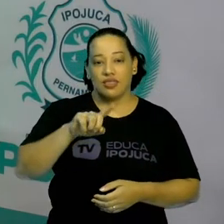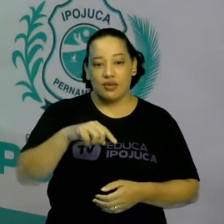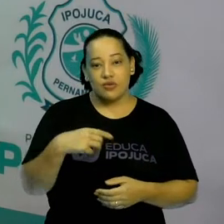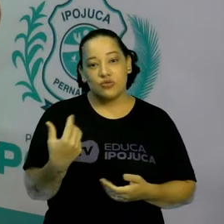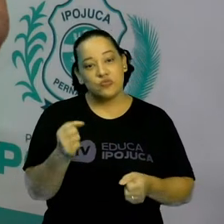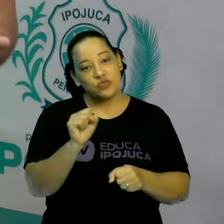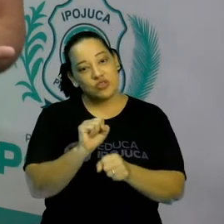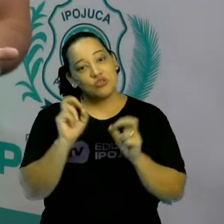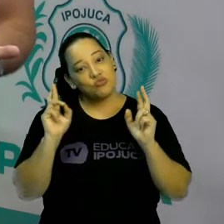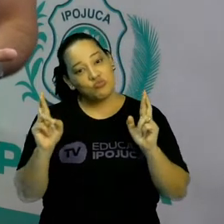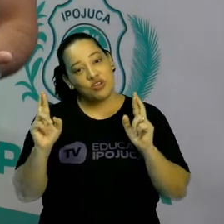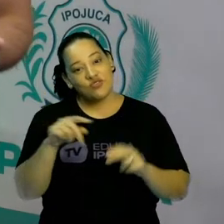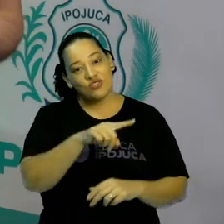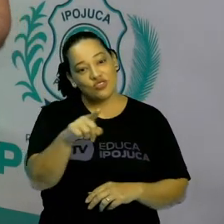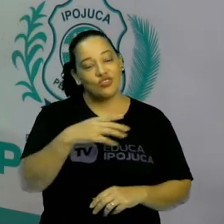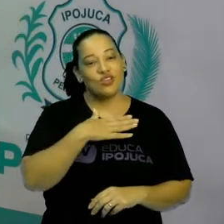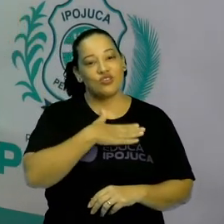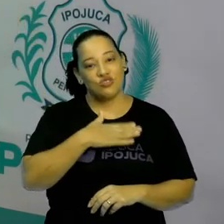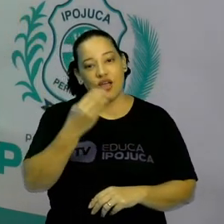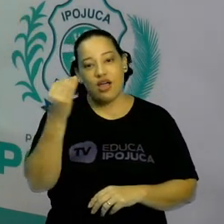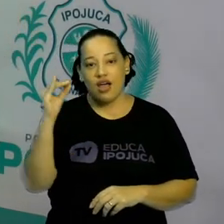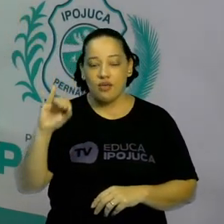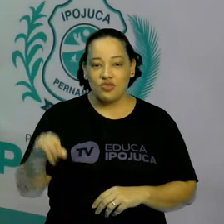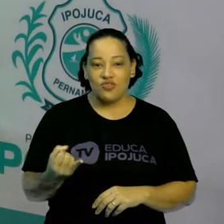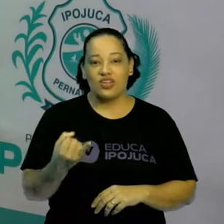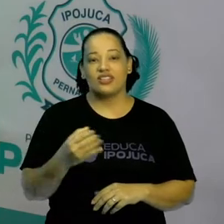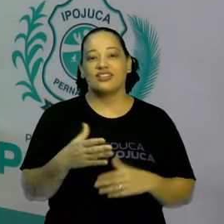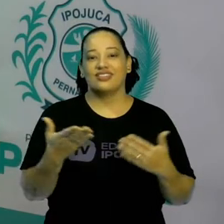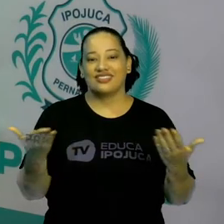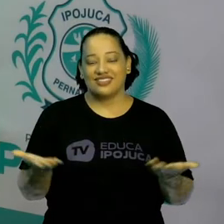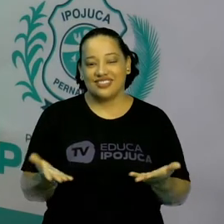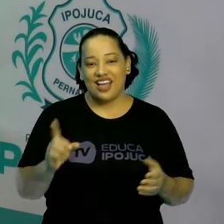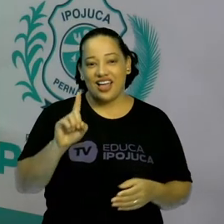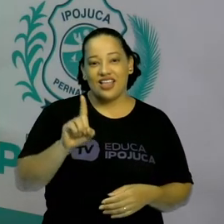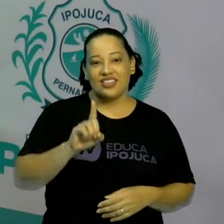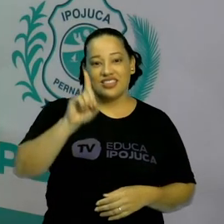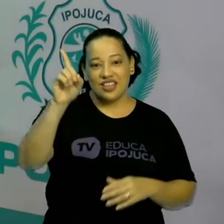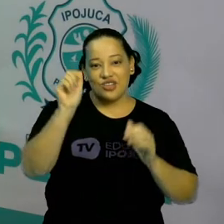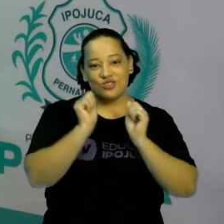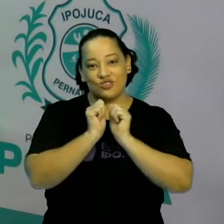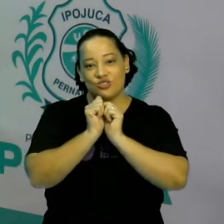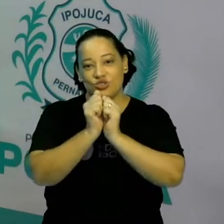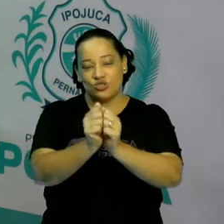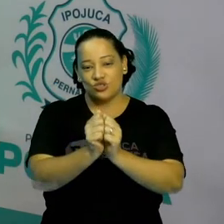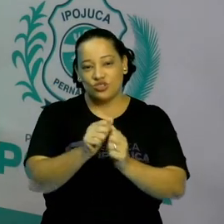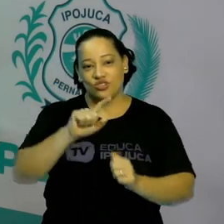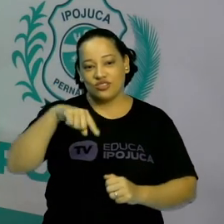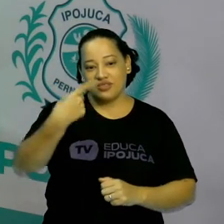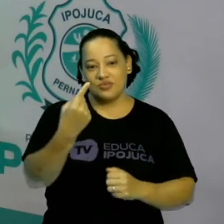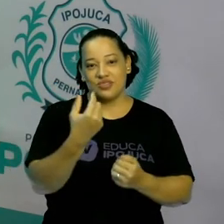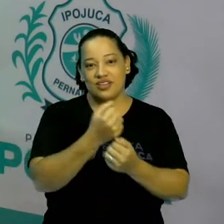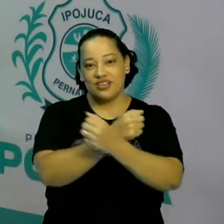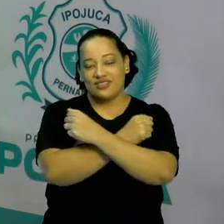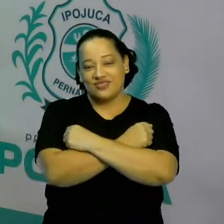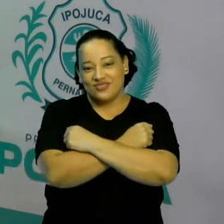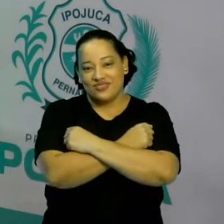estejam aproveitados a aula. Fiquem com Deus. Nos vemos na próxima aula e um abraço.